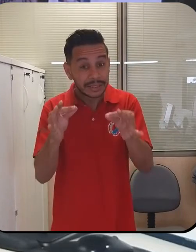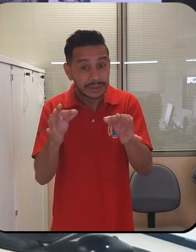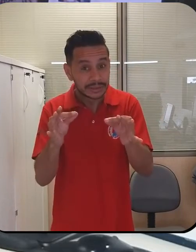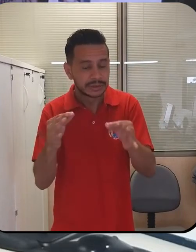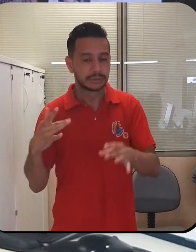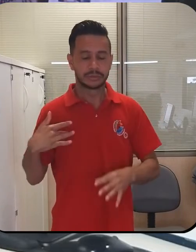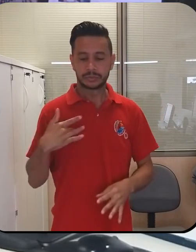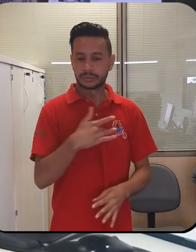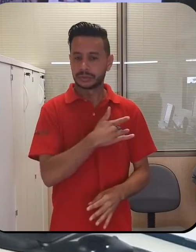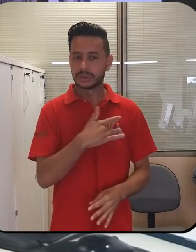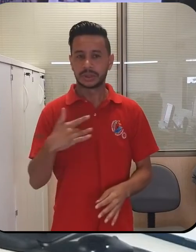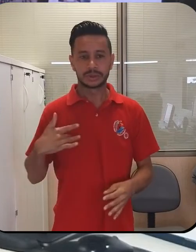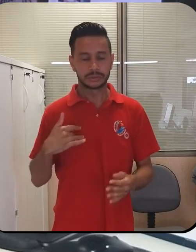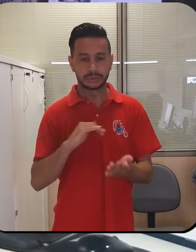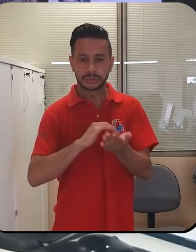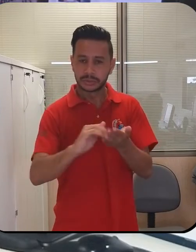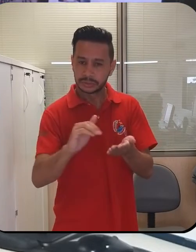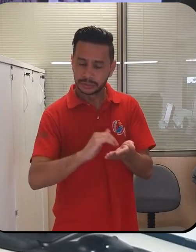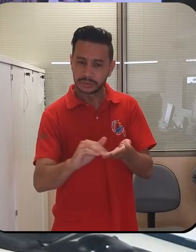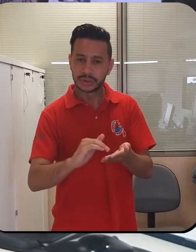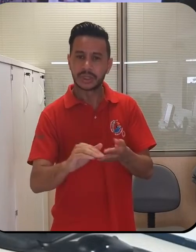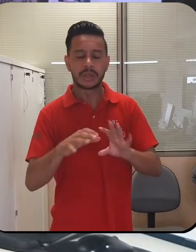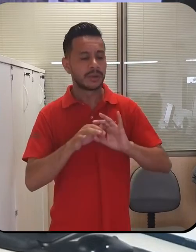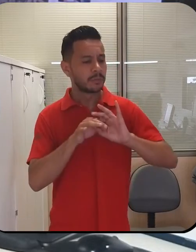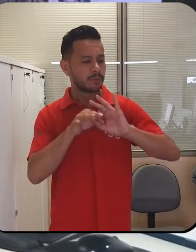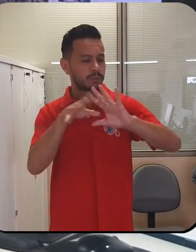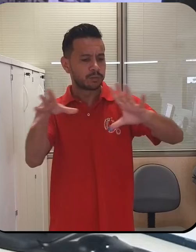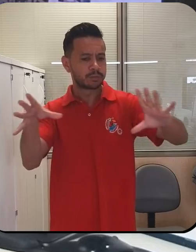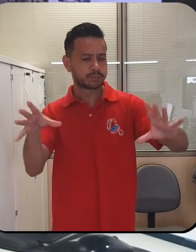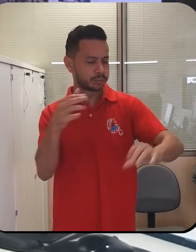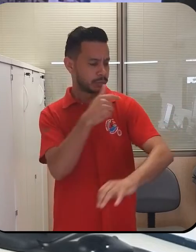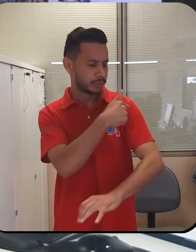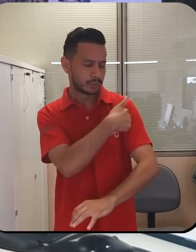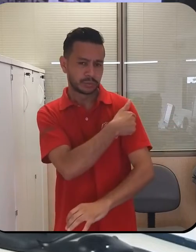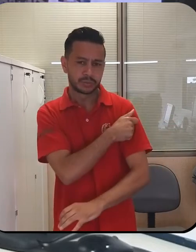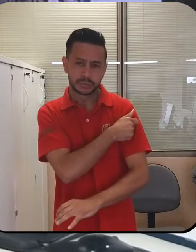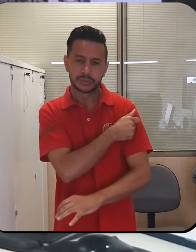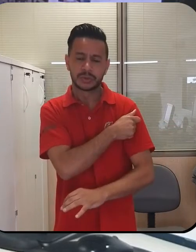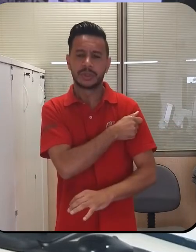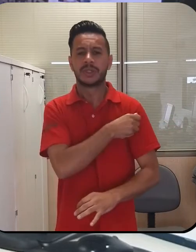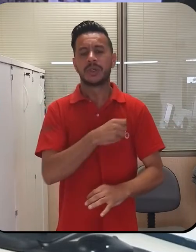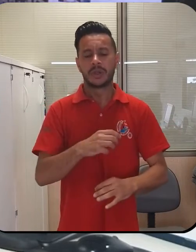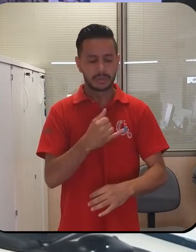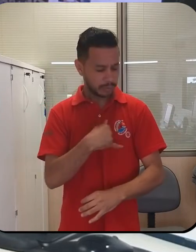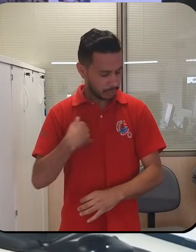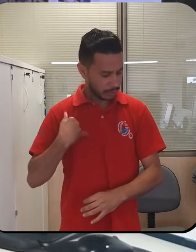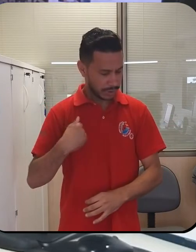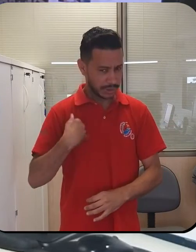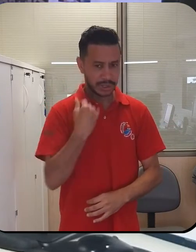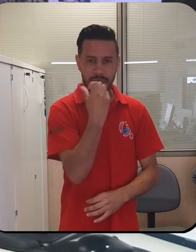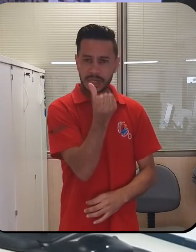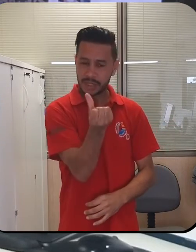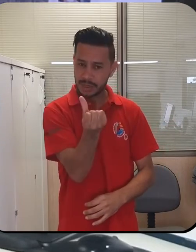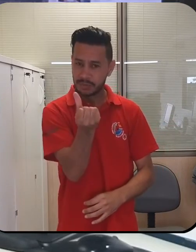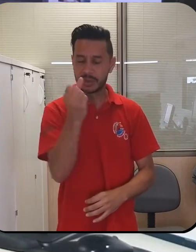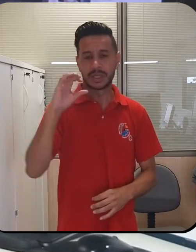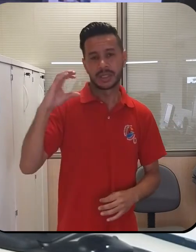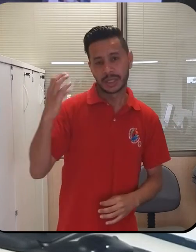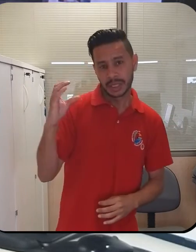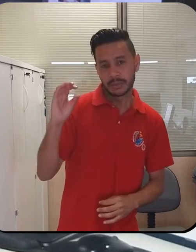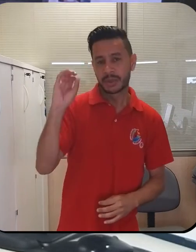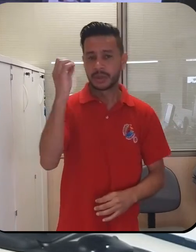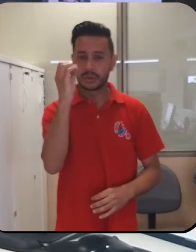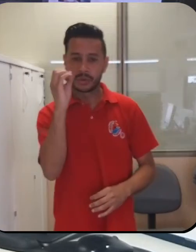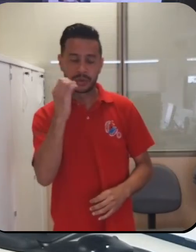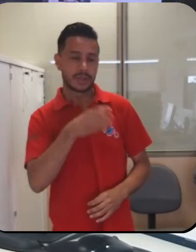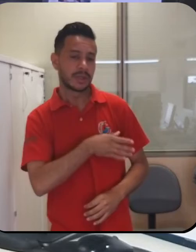Saúde do Estado de São Paulo liberou a vacinação para bebês a partir de seis meses na cidade de Barueri, Carapicuíba,